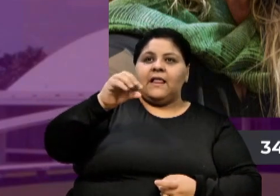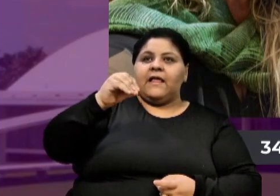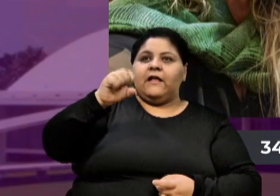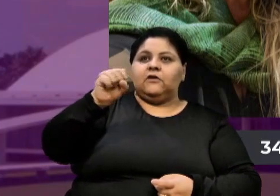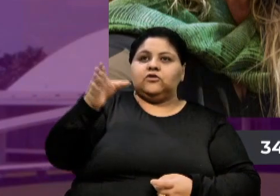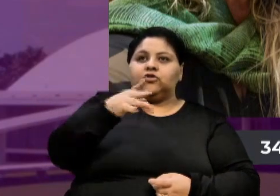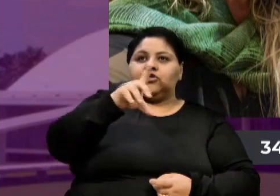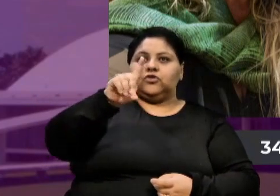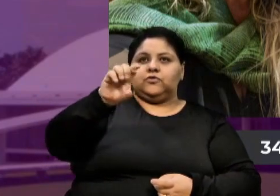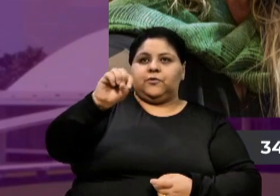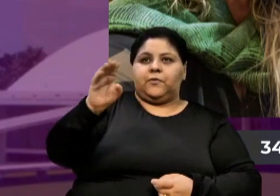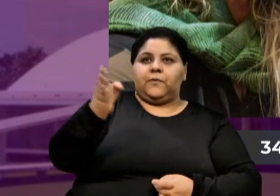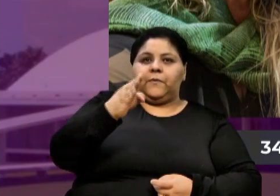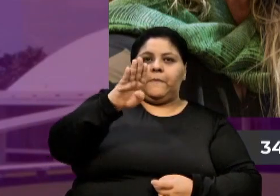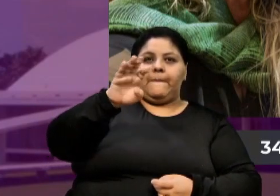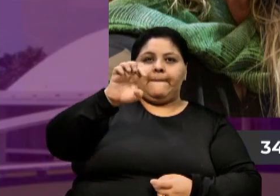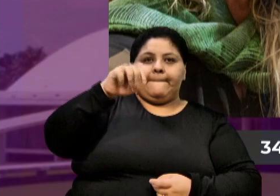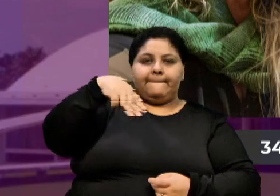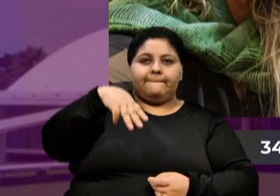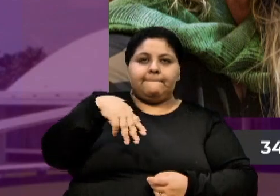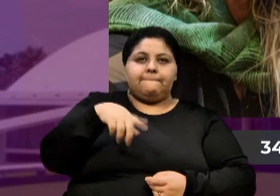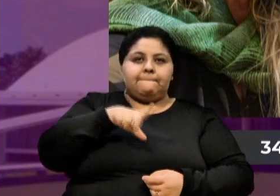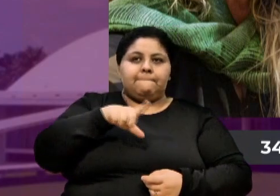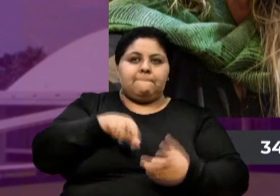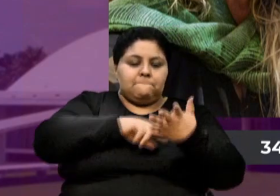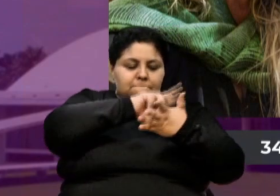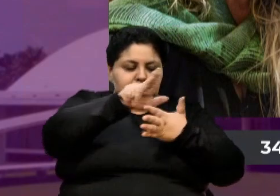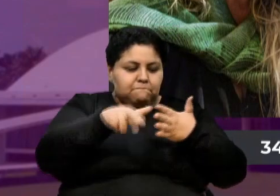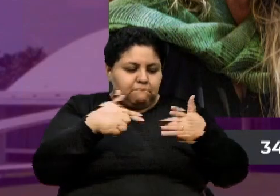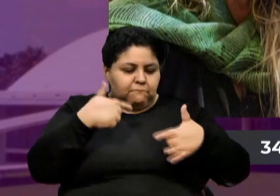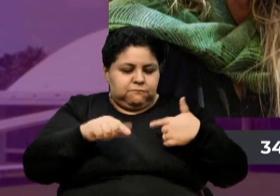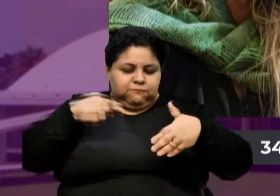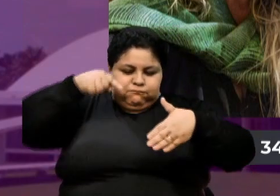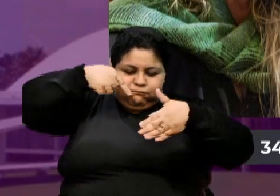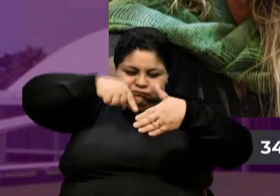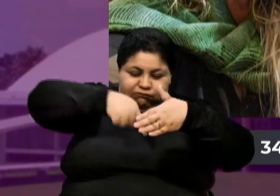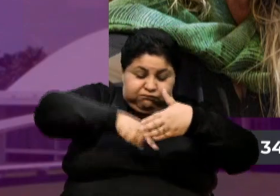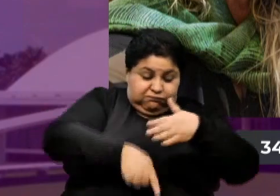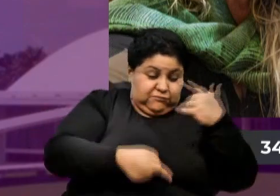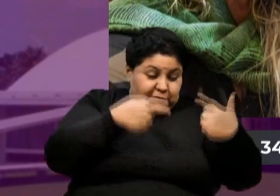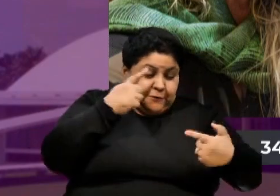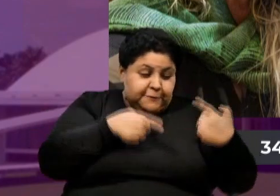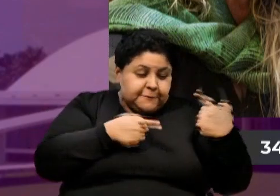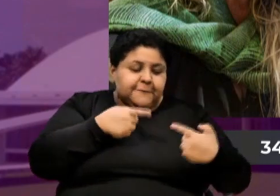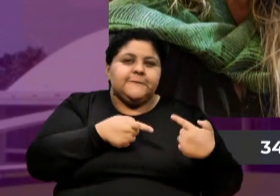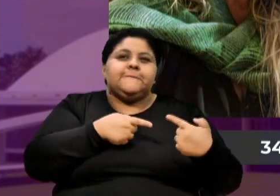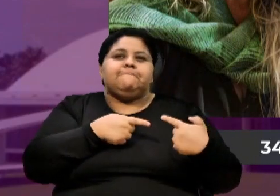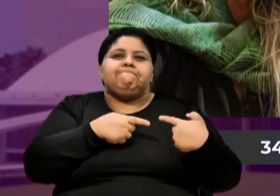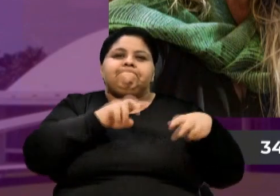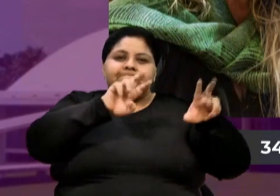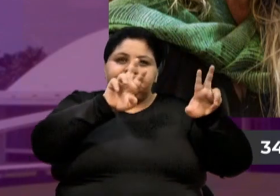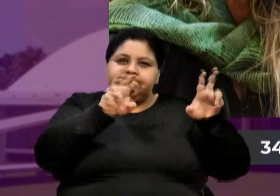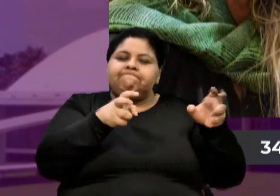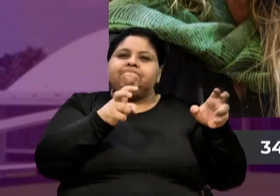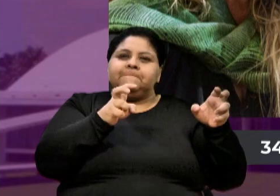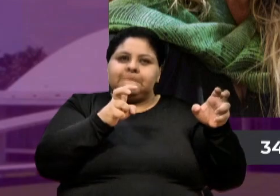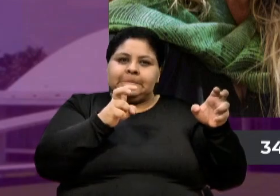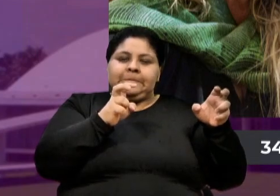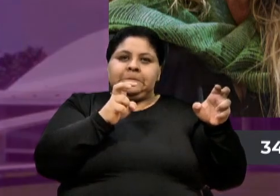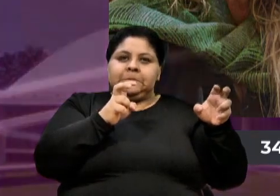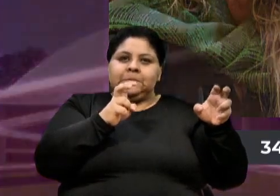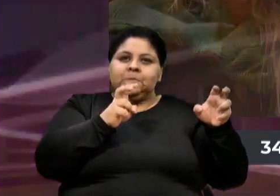ela faz vários trabalhos, nós aprofundamos vários debates em relação à questão,